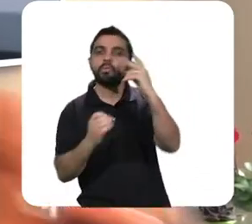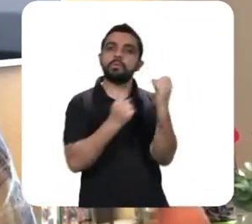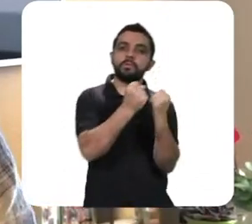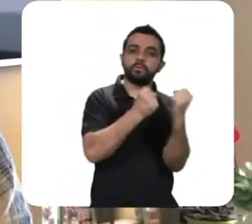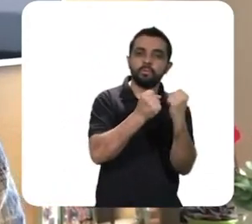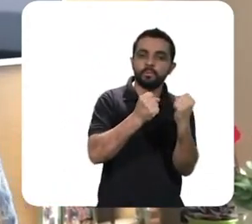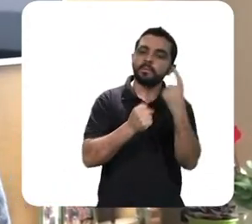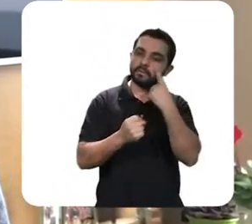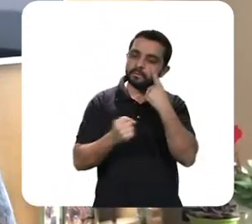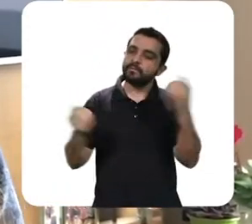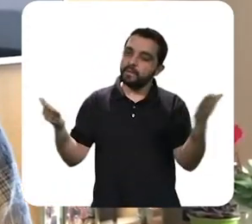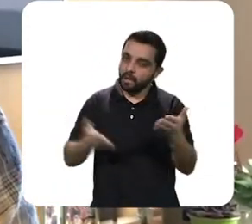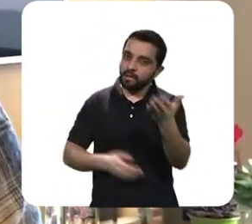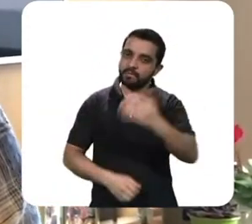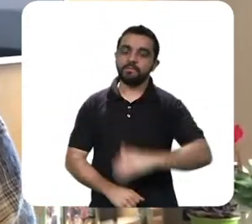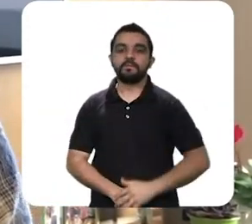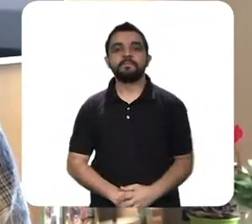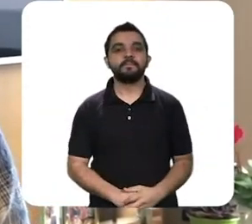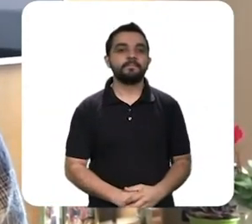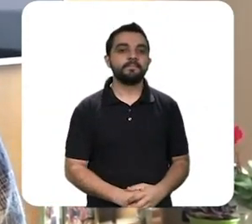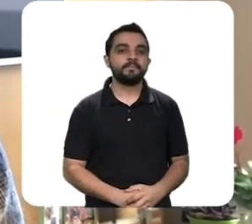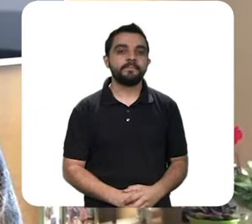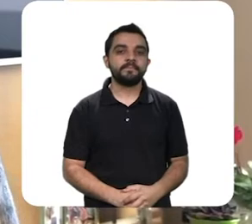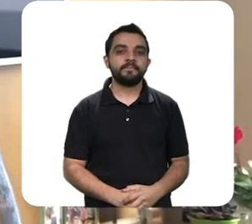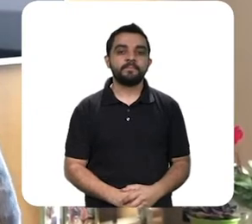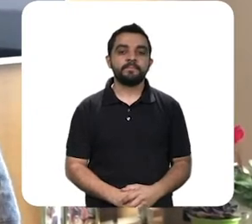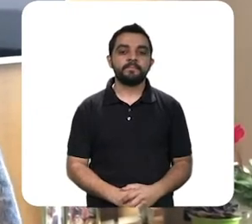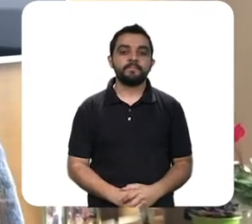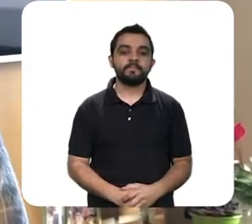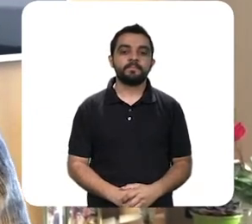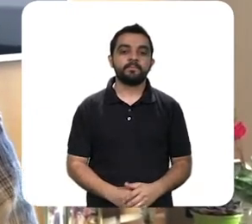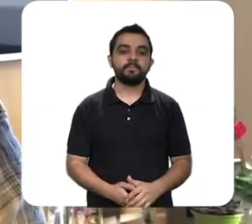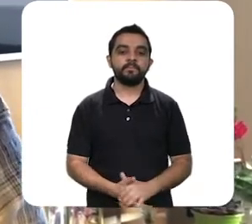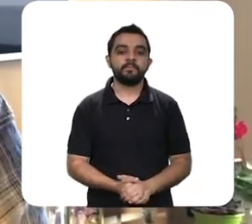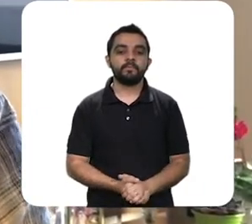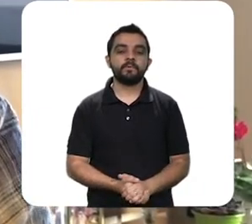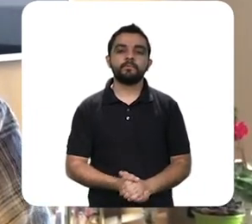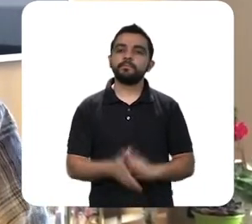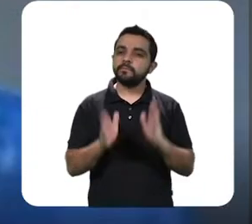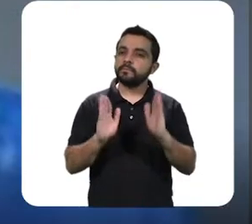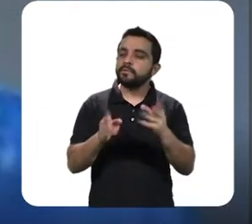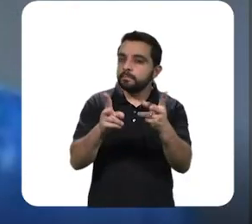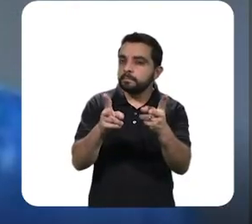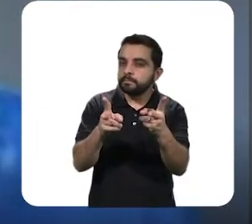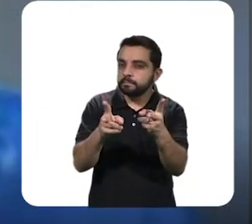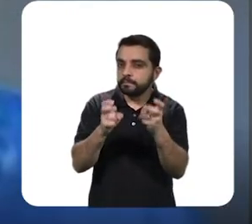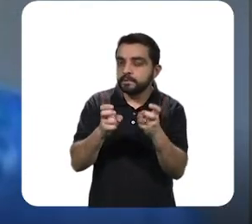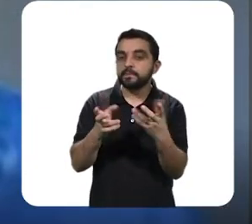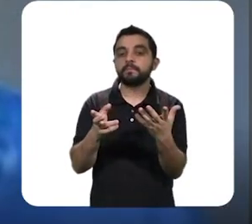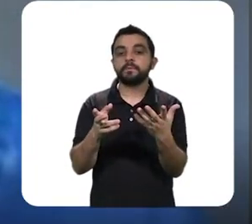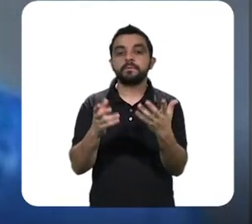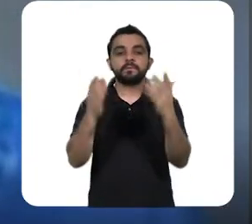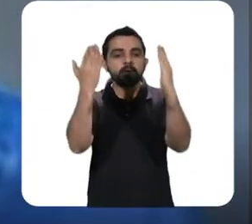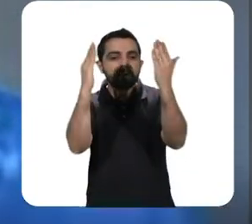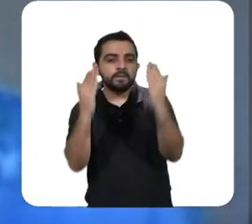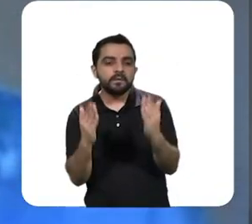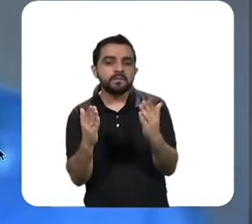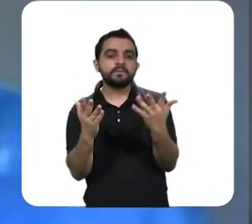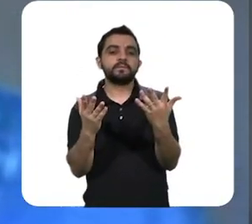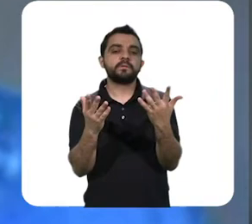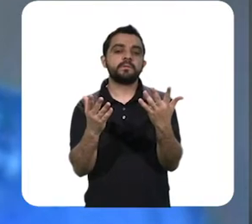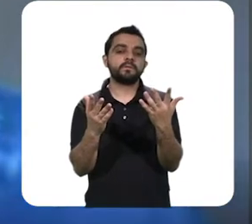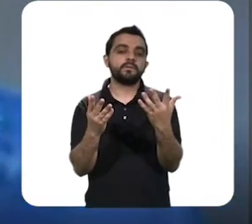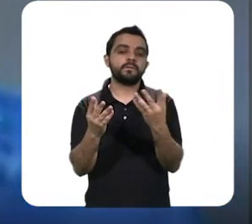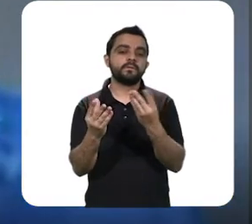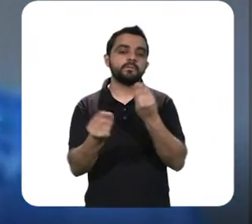ligadas à economia e à história que a gente começa a assistir a partir de agora. Como a gente já percebeu em